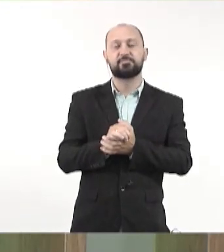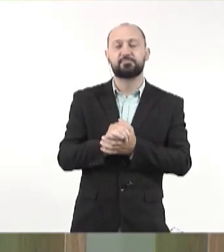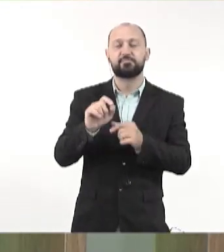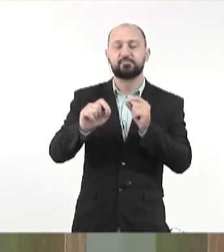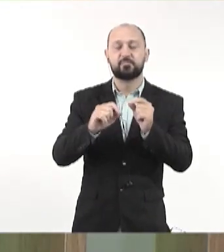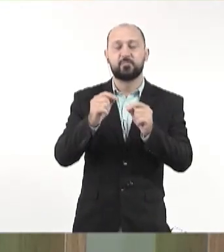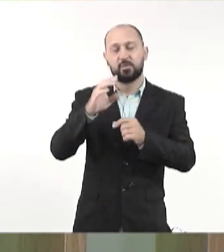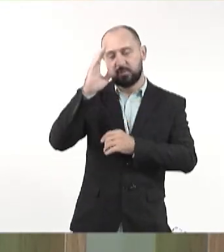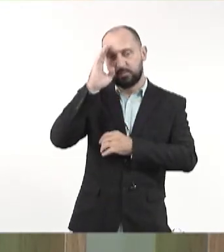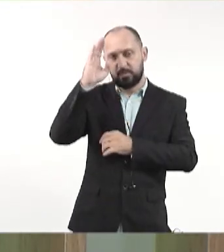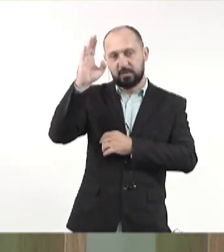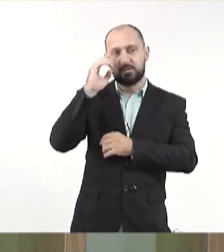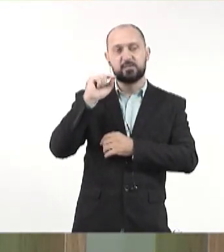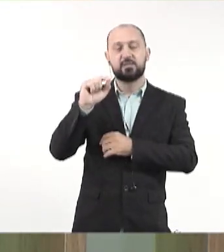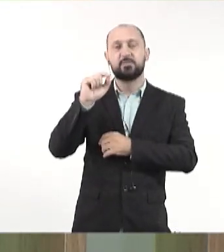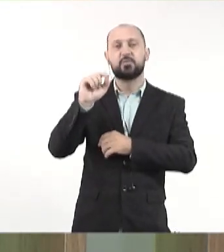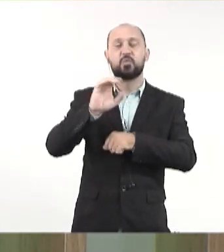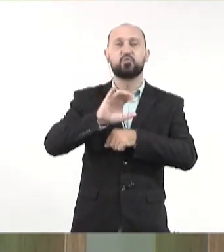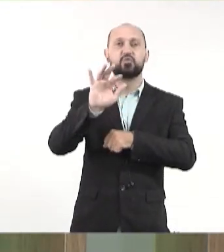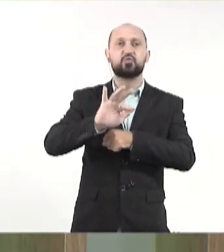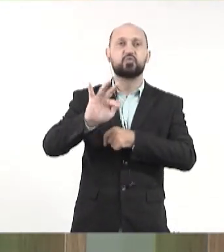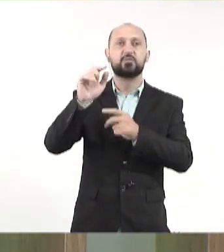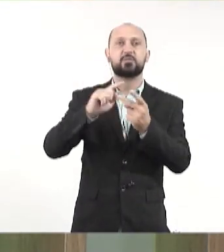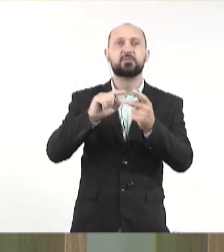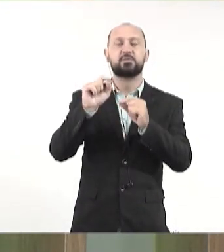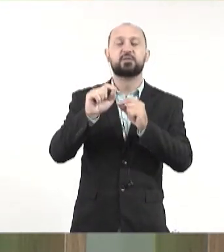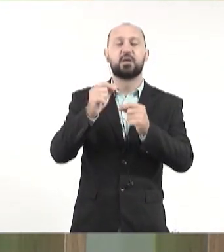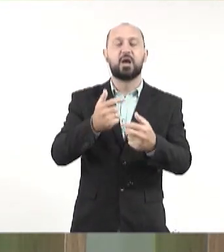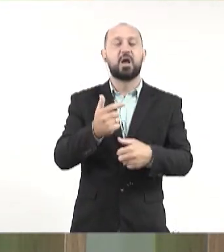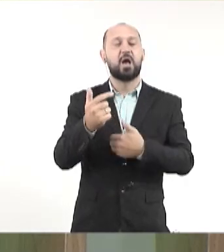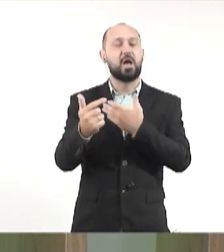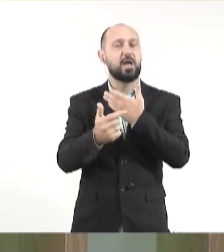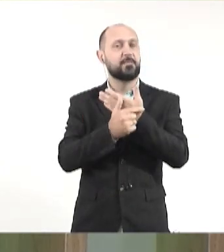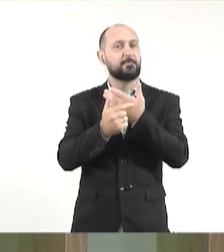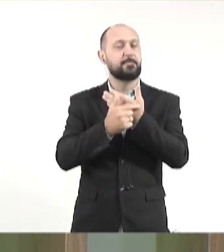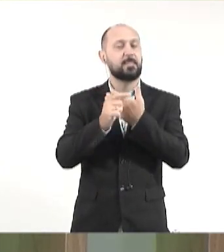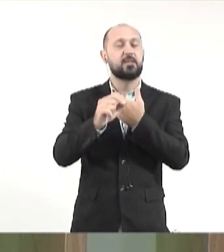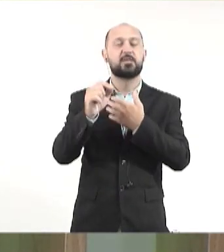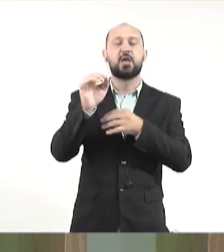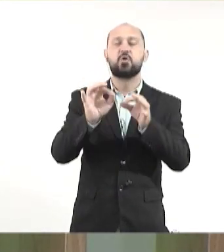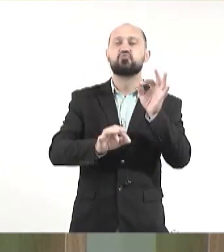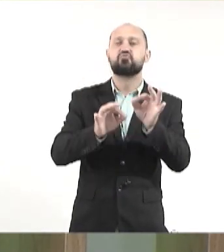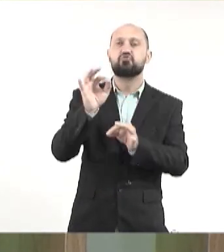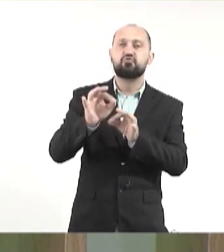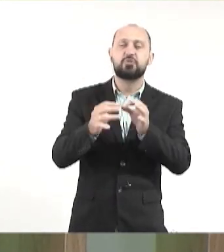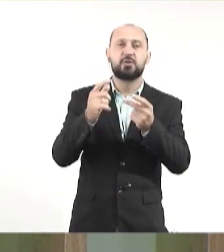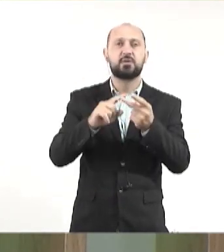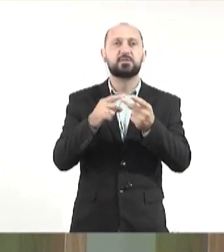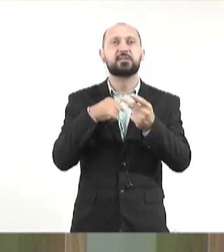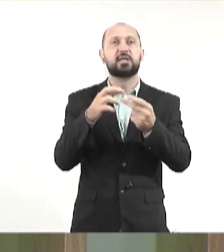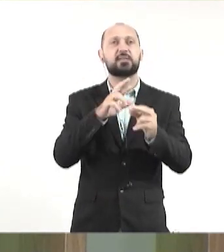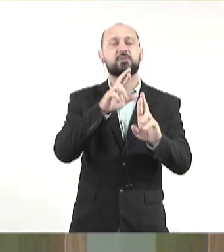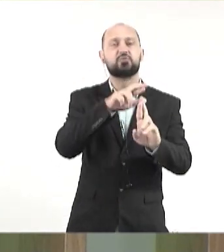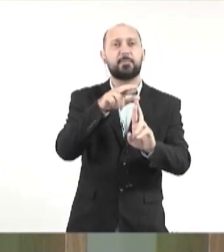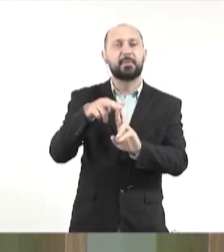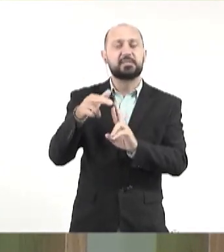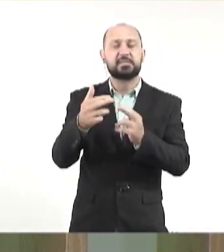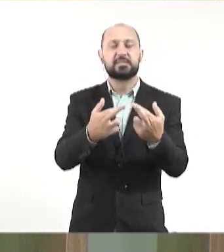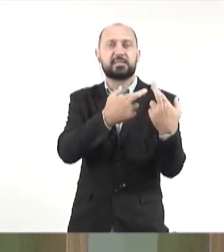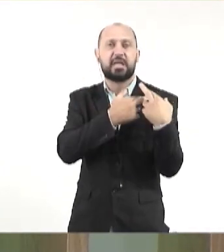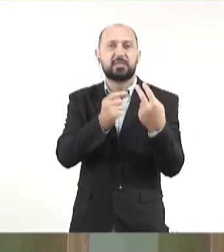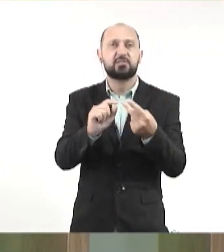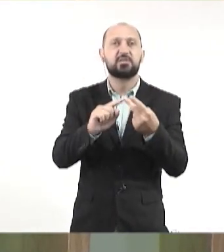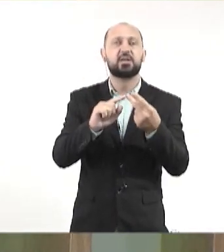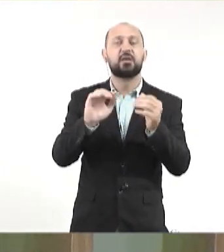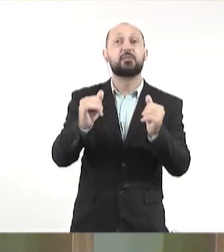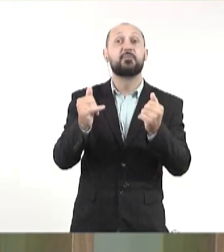grandes princípios constitucionais. Reunimos aí as funções essenciais da justiça, representantes dessas funções e